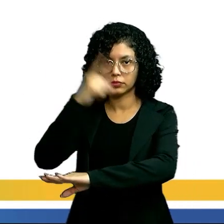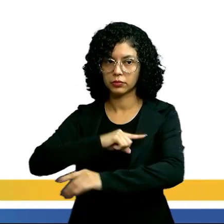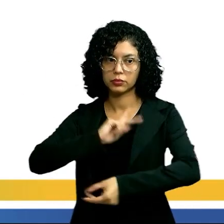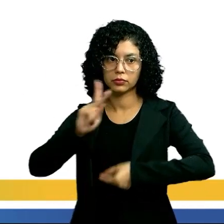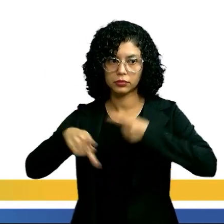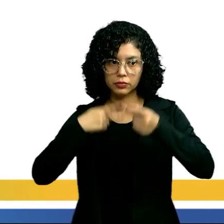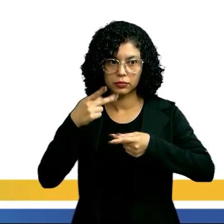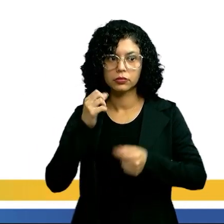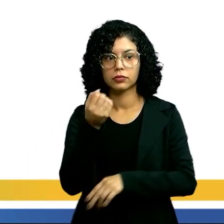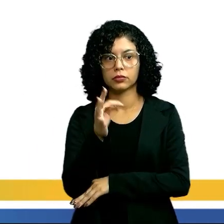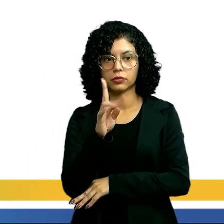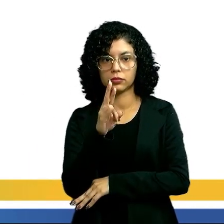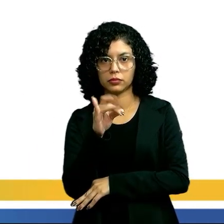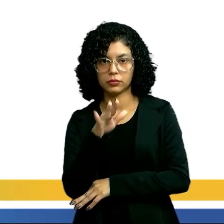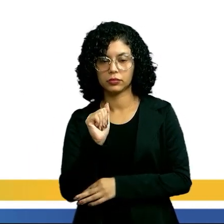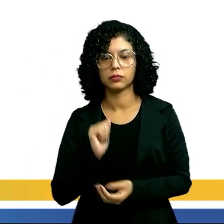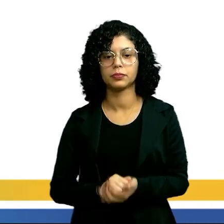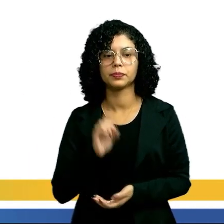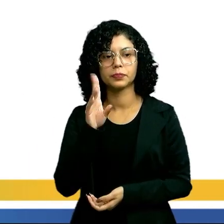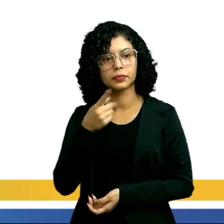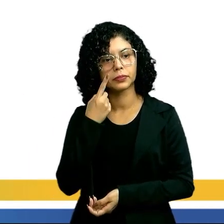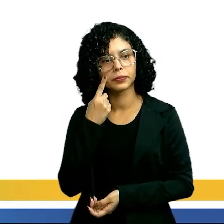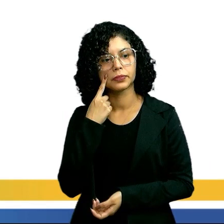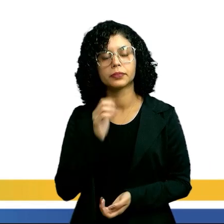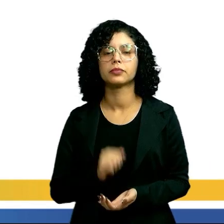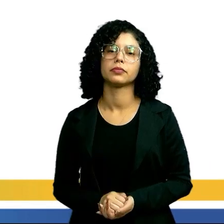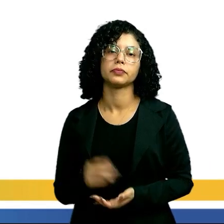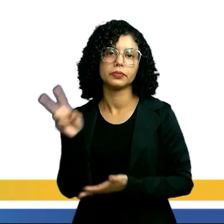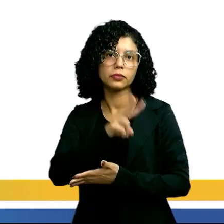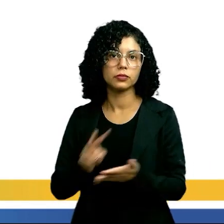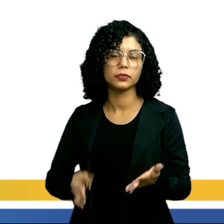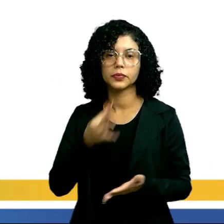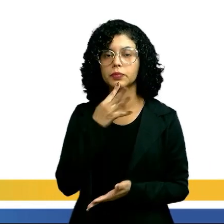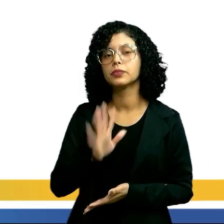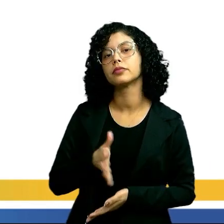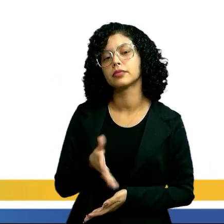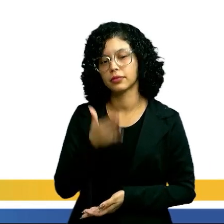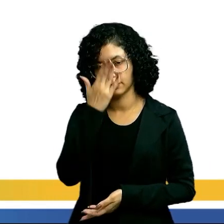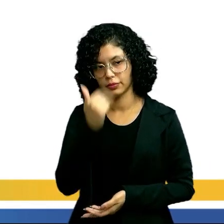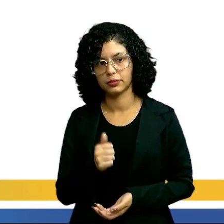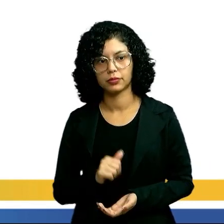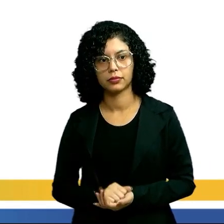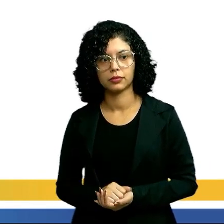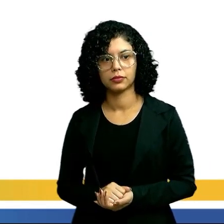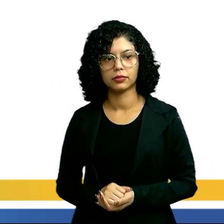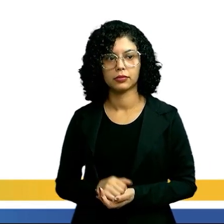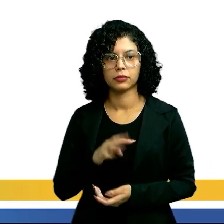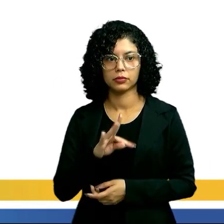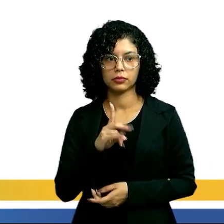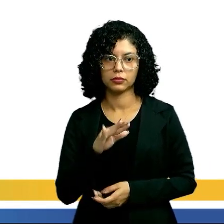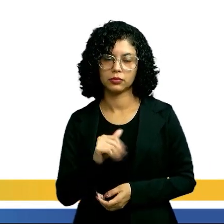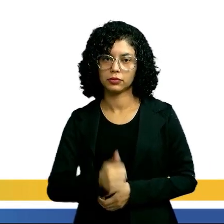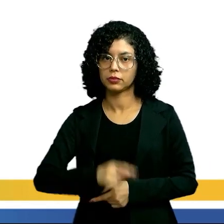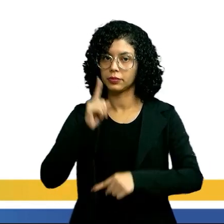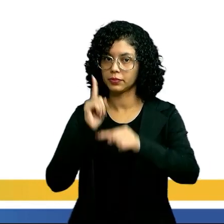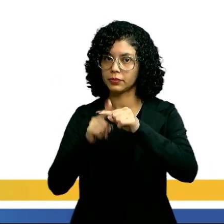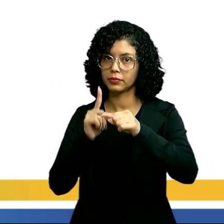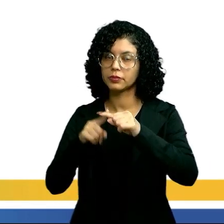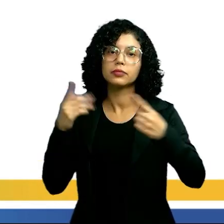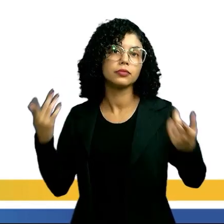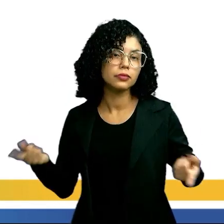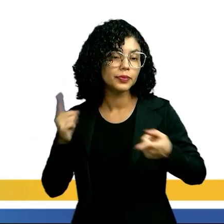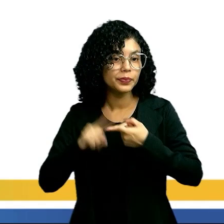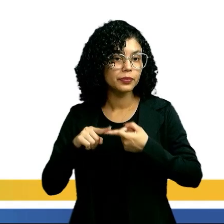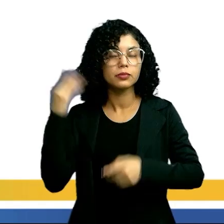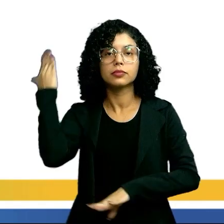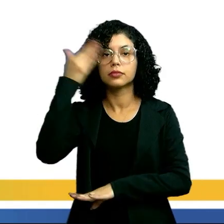então eu estou falando de foto. Então, só olhando a questão, lendo e conhecendo, você já marca ela. Fototropismo positivo? Positivo por quê?